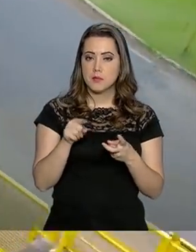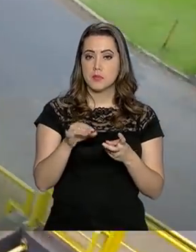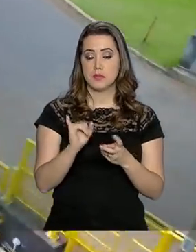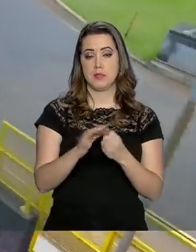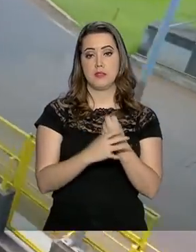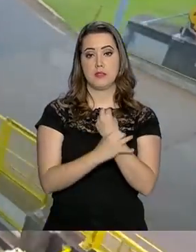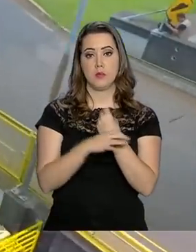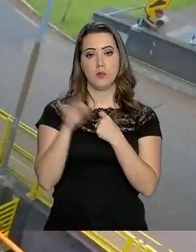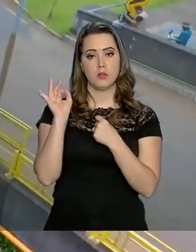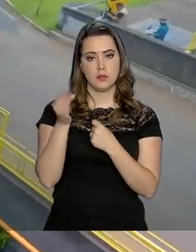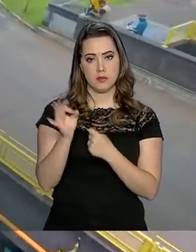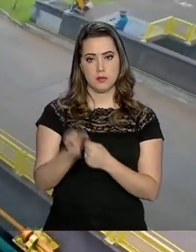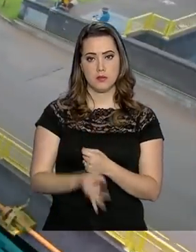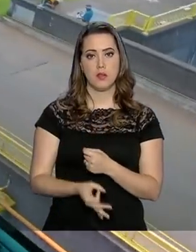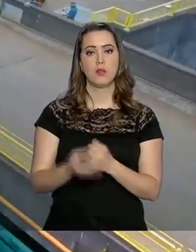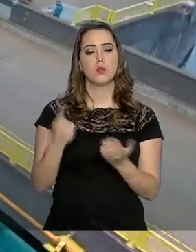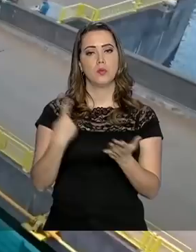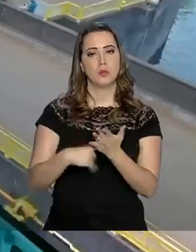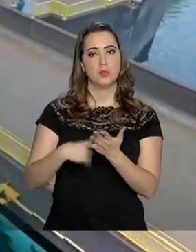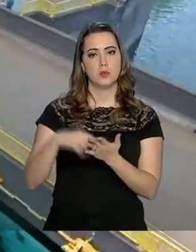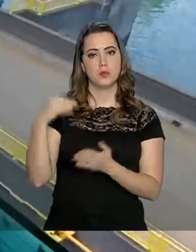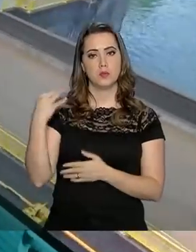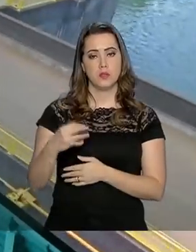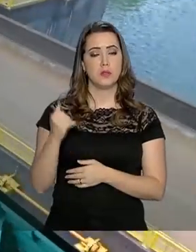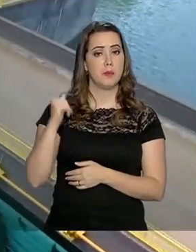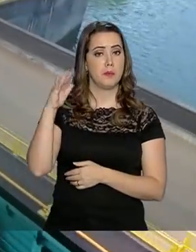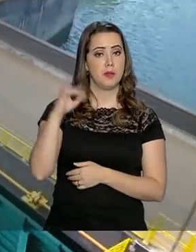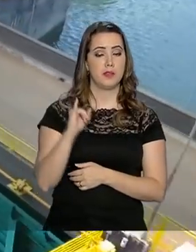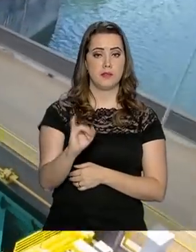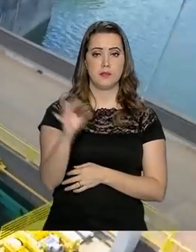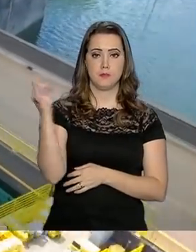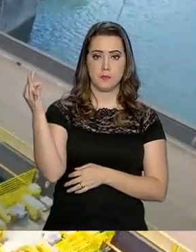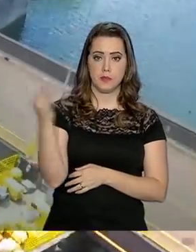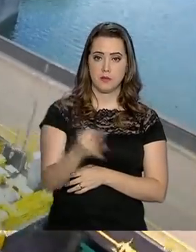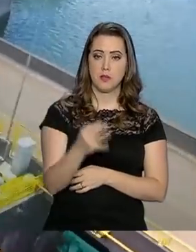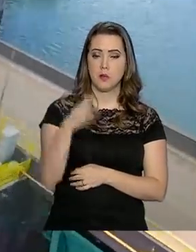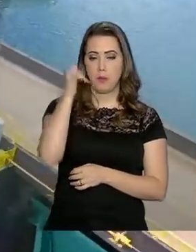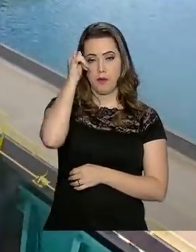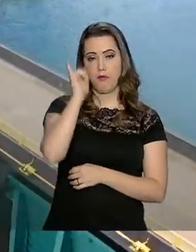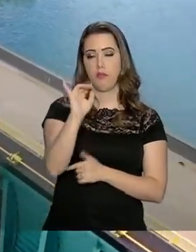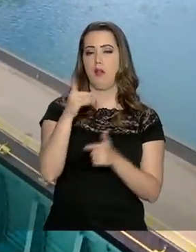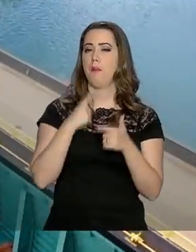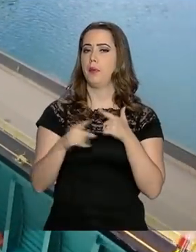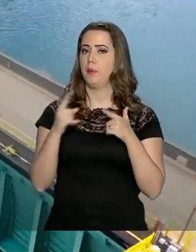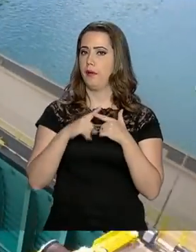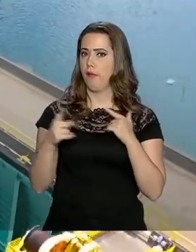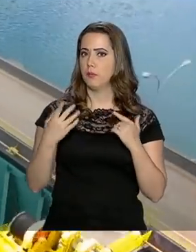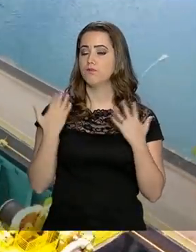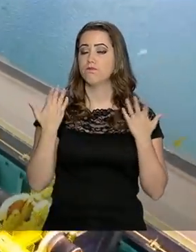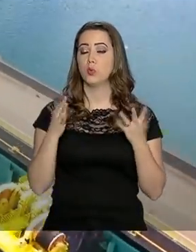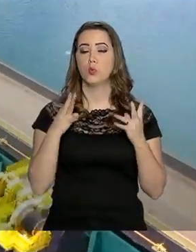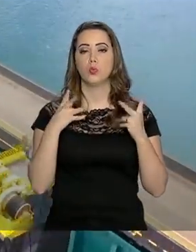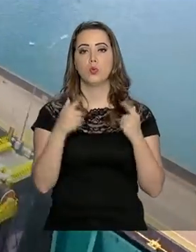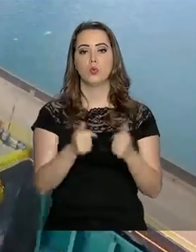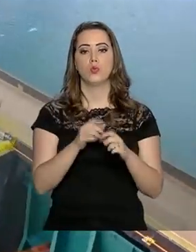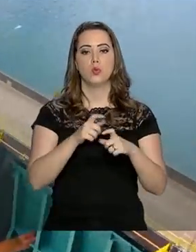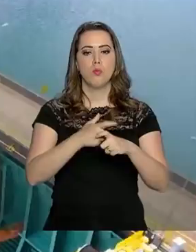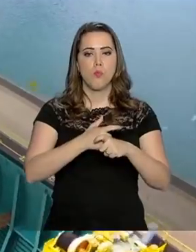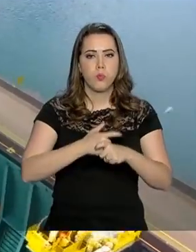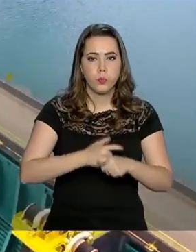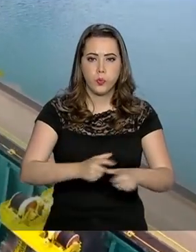está realmente sendo cumprido. E mais do que isso, se é efetivo para evitar acidentes. Tudo para que esta enorme